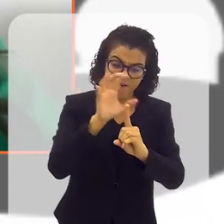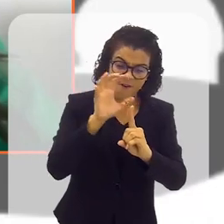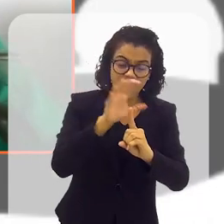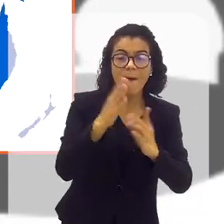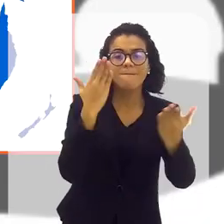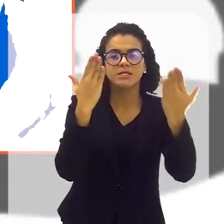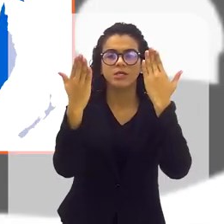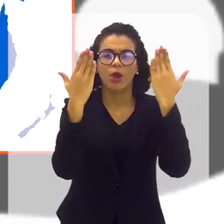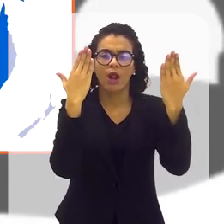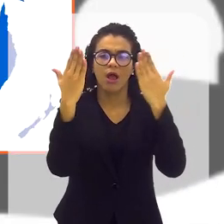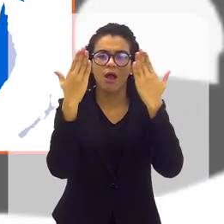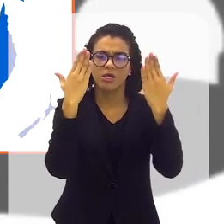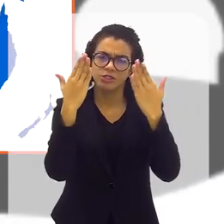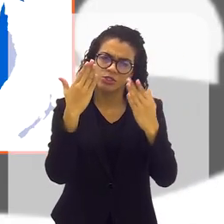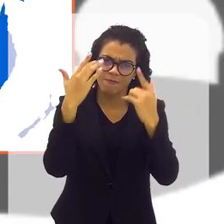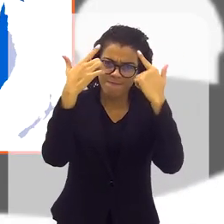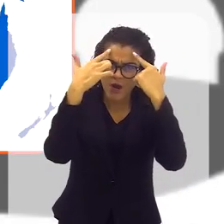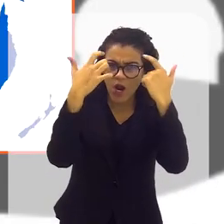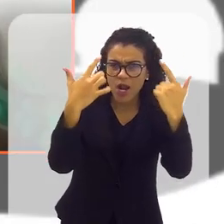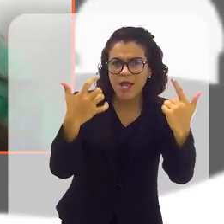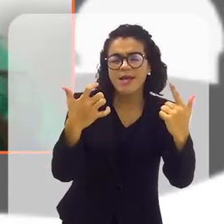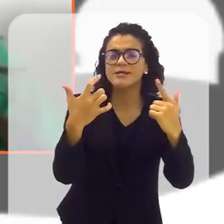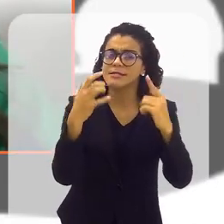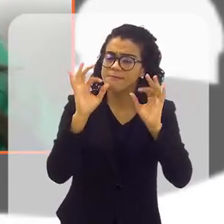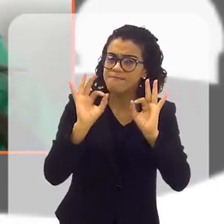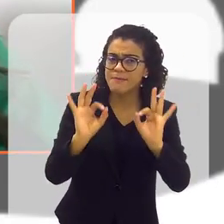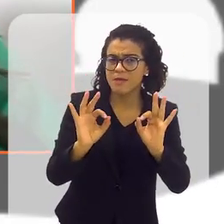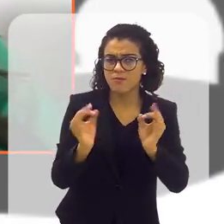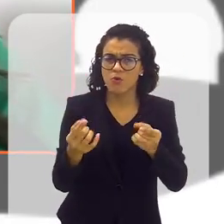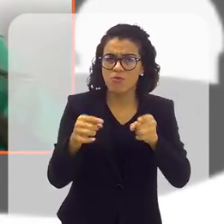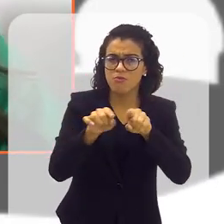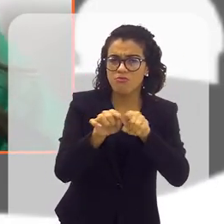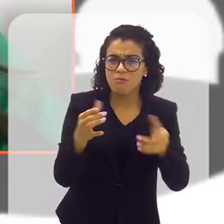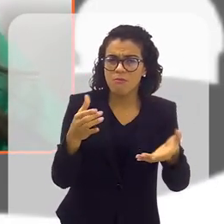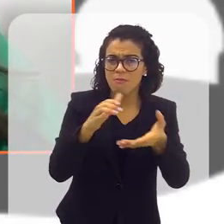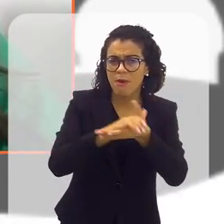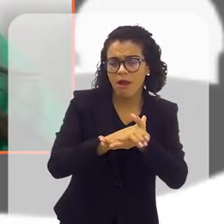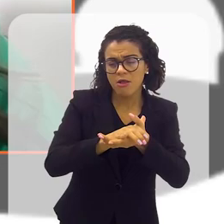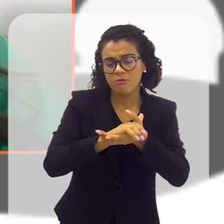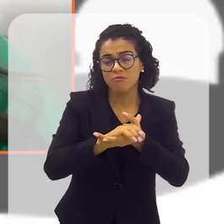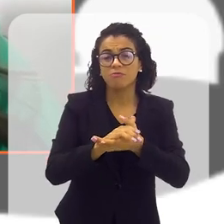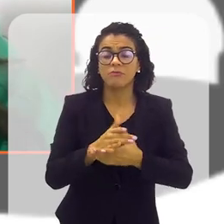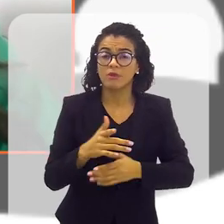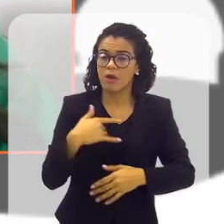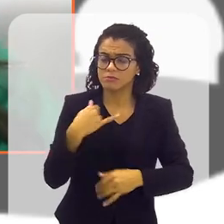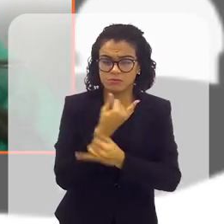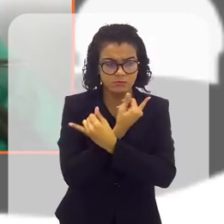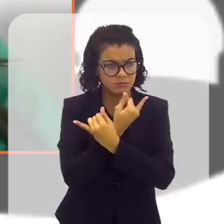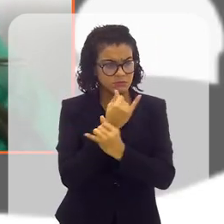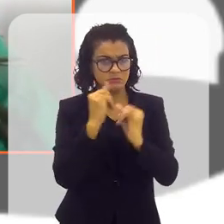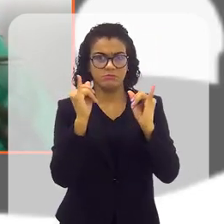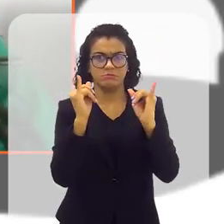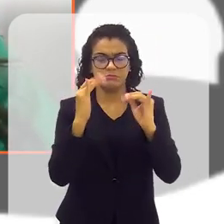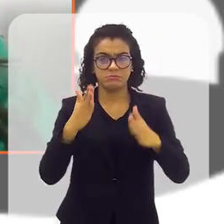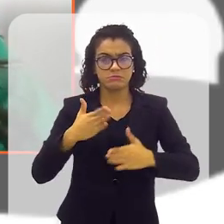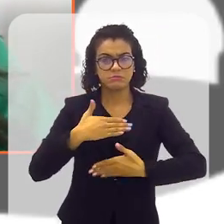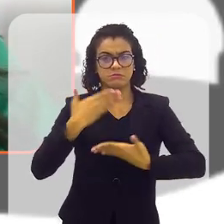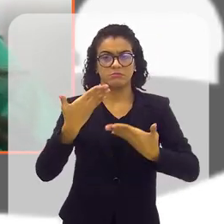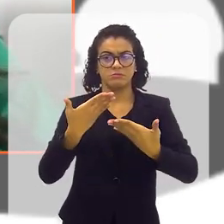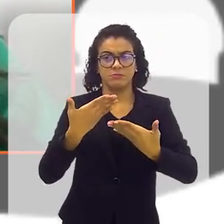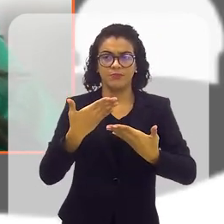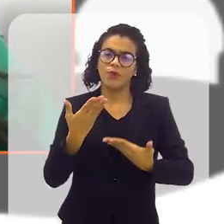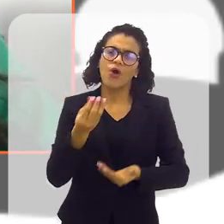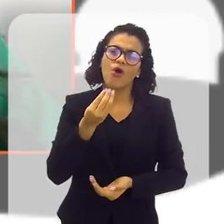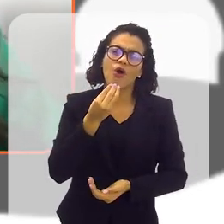psicológica principalmente, com seus maridos, com seus companheiros. Então ali foi impactante para todas nós,